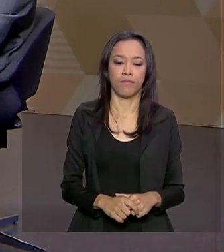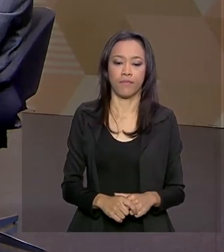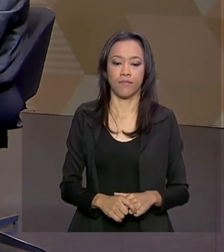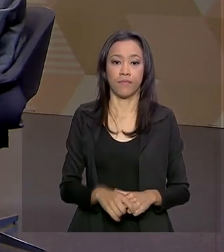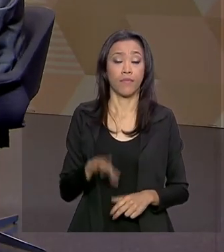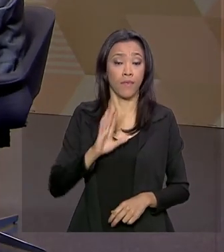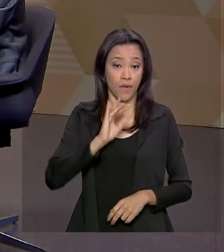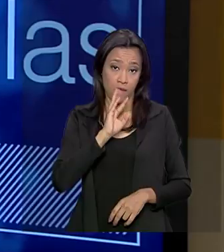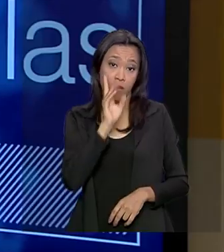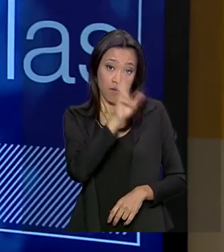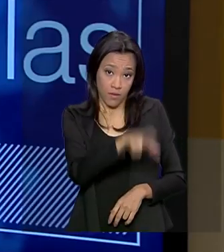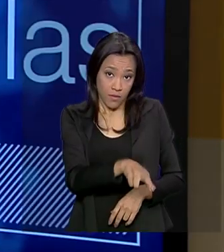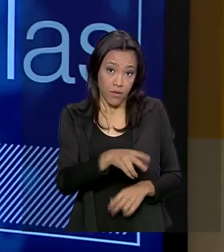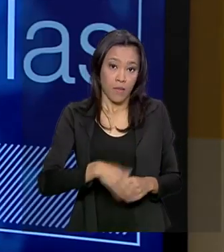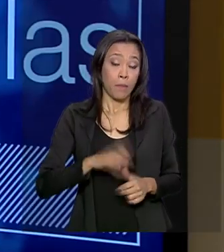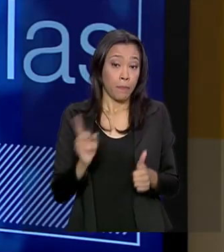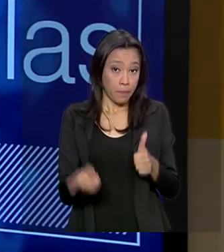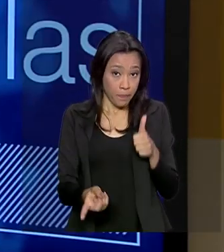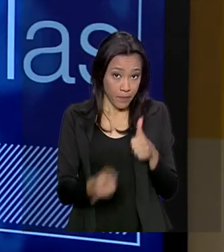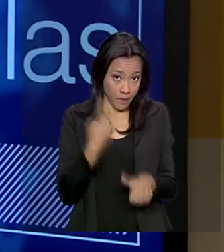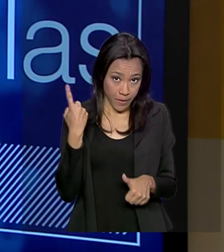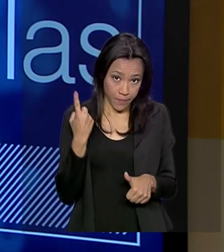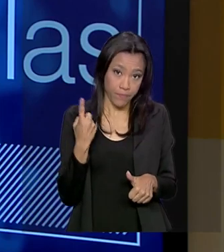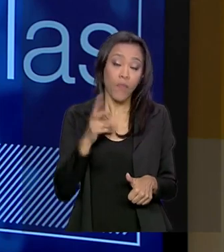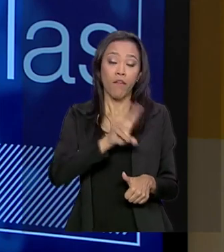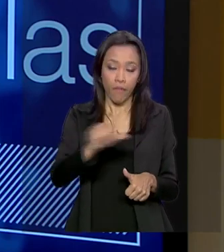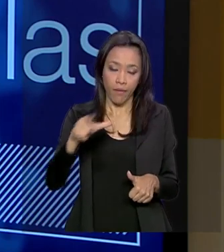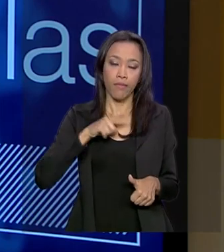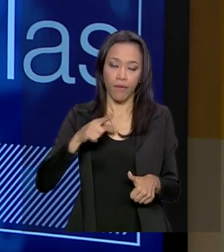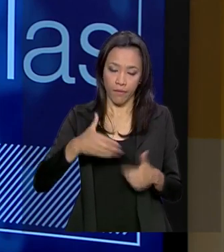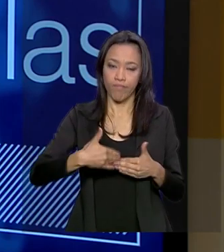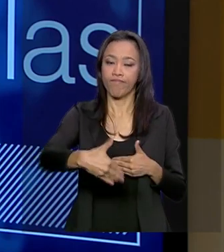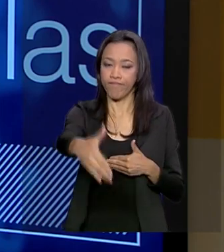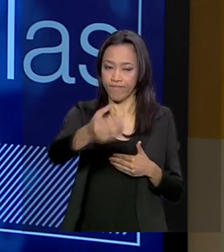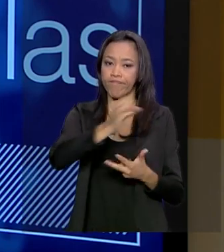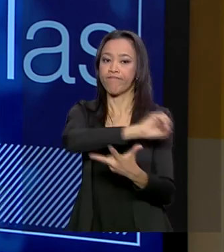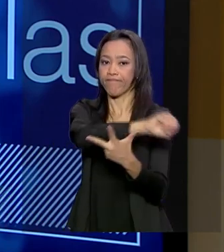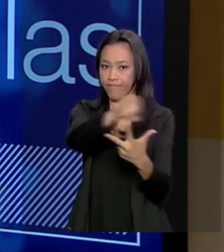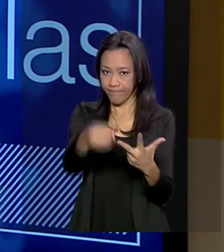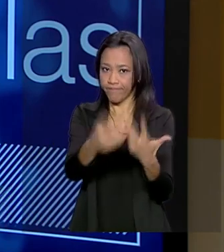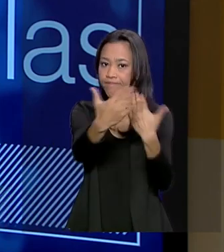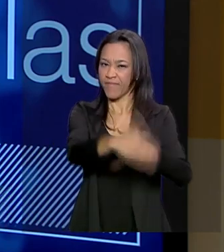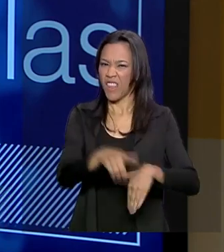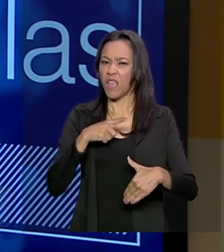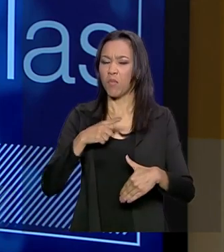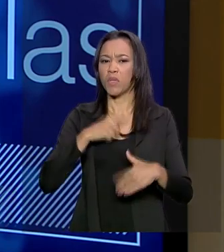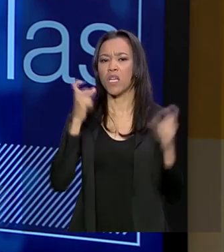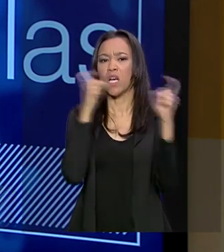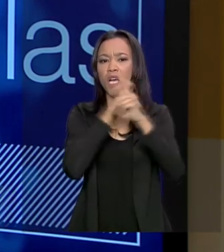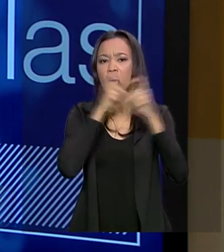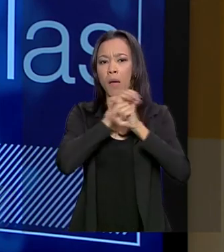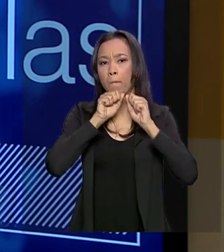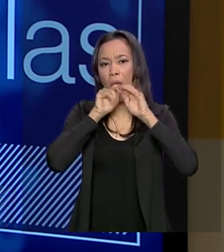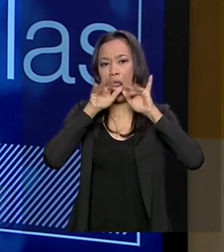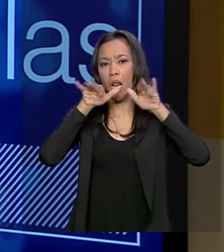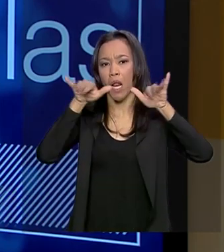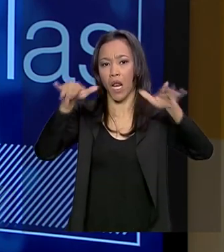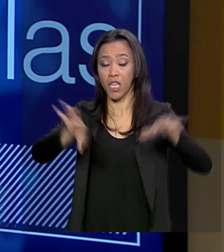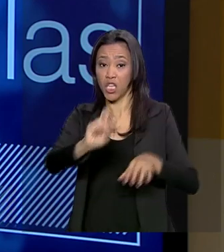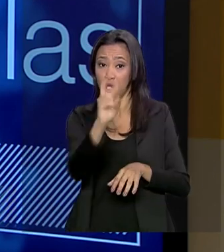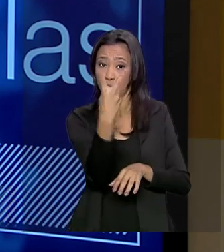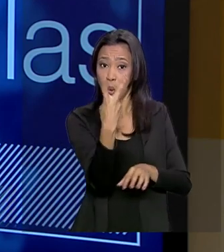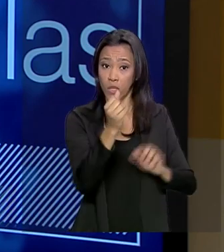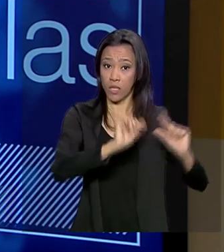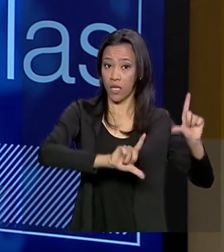Lorena, primeiro, vai ter Enem, tem muita fake news, tem dois veículos de comunicação,